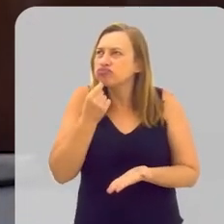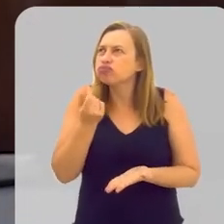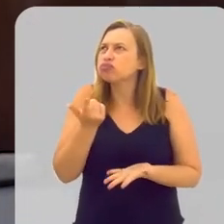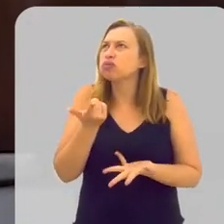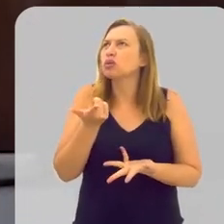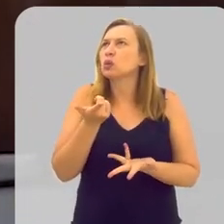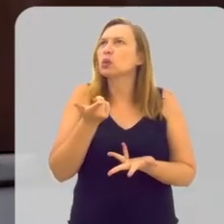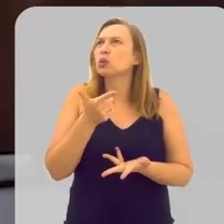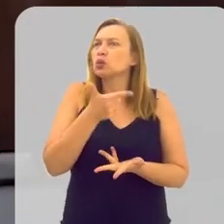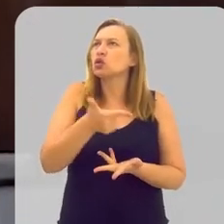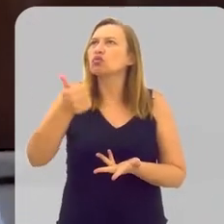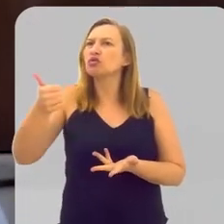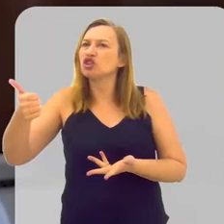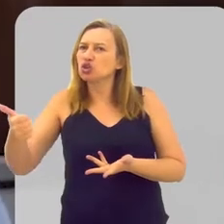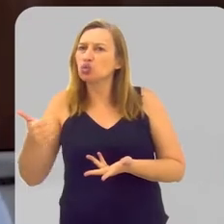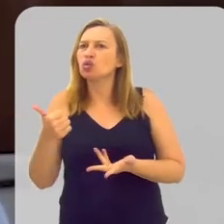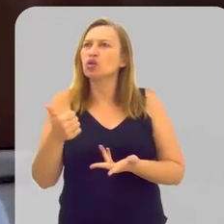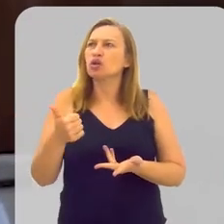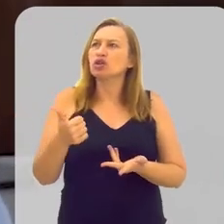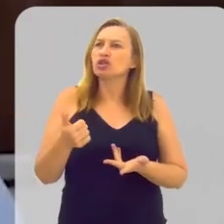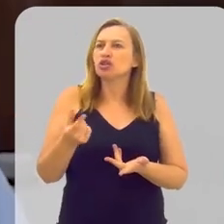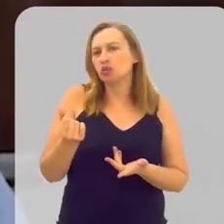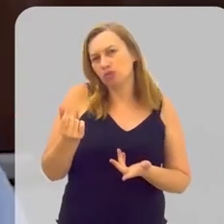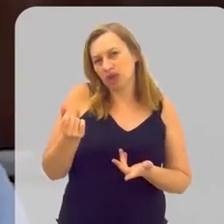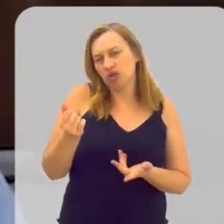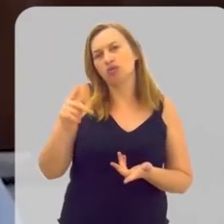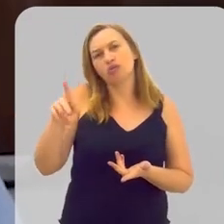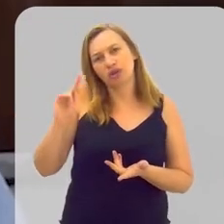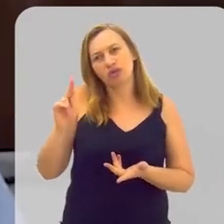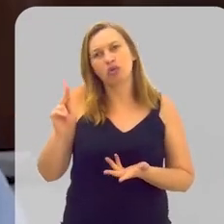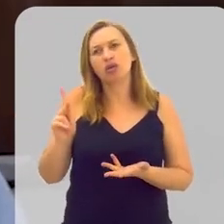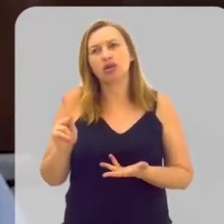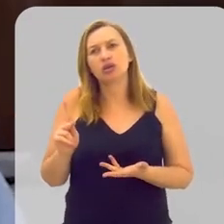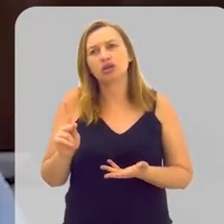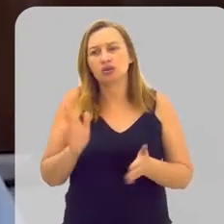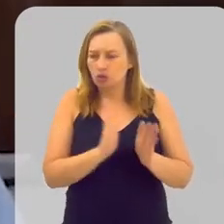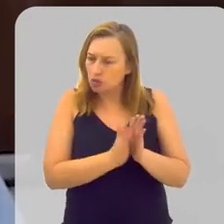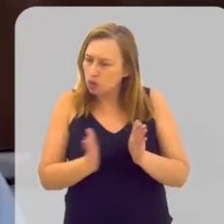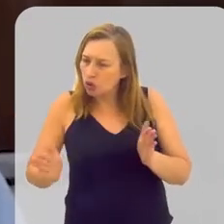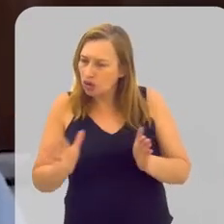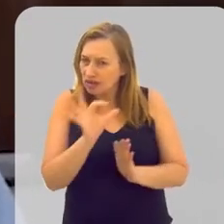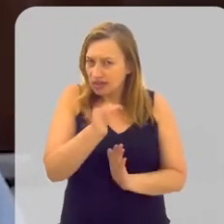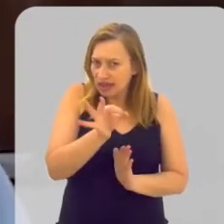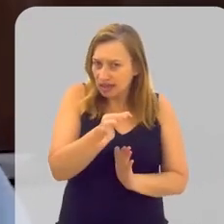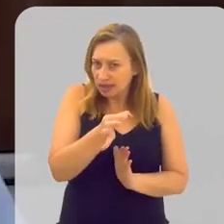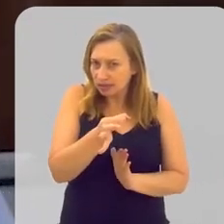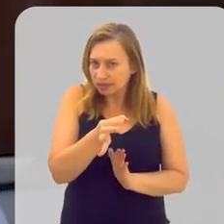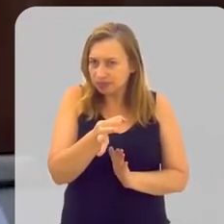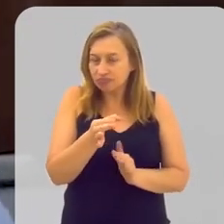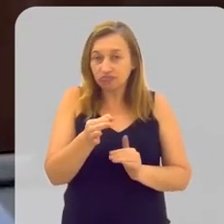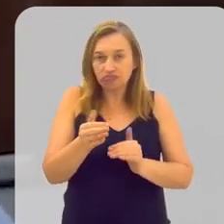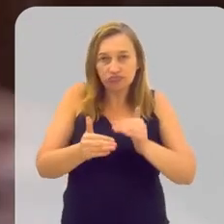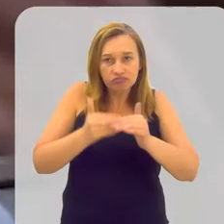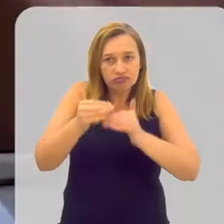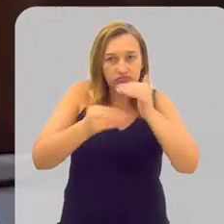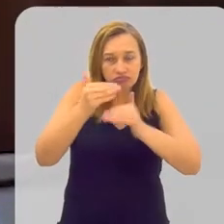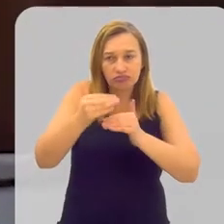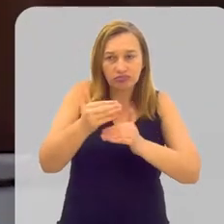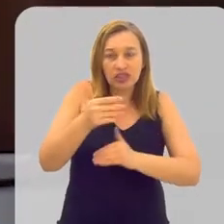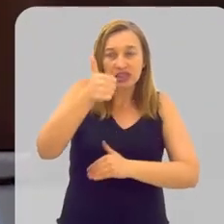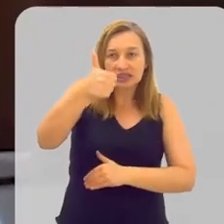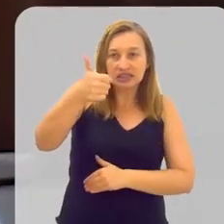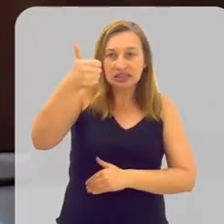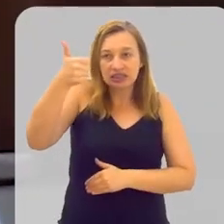setembro de 2021, a gente tinha um preço de petróleo numa ordem específica e ele cresceu,